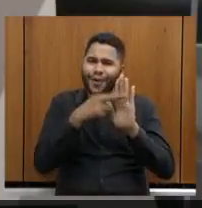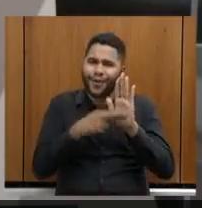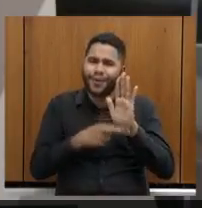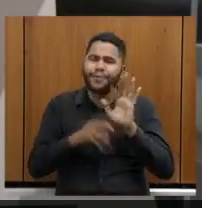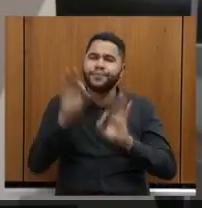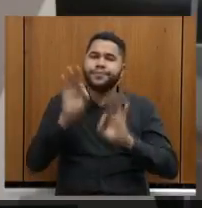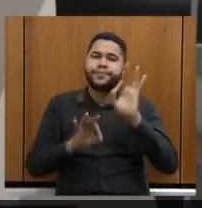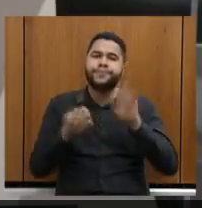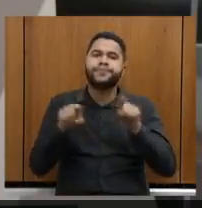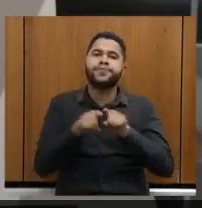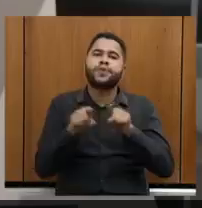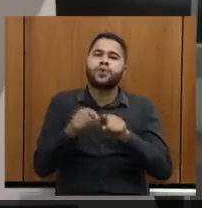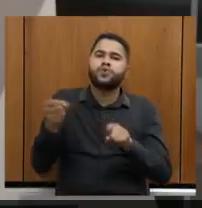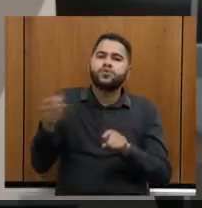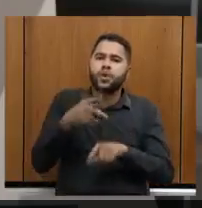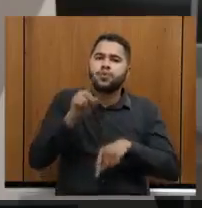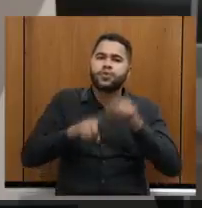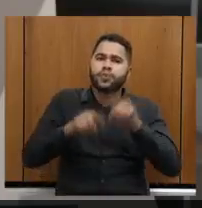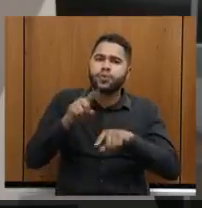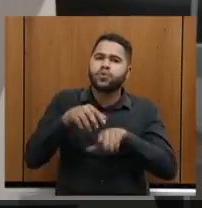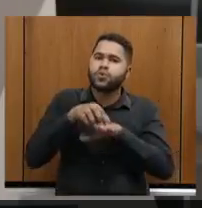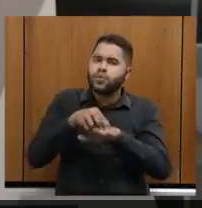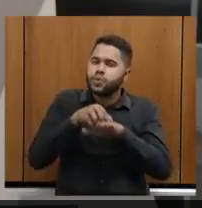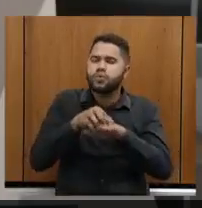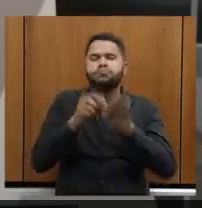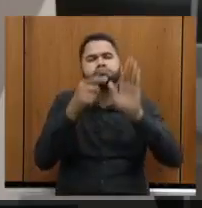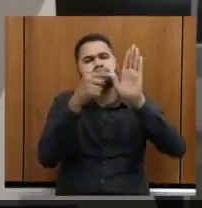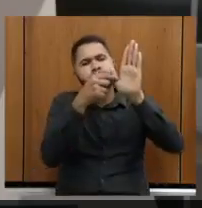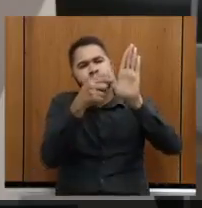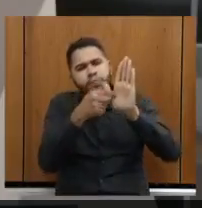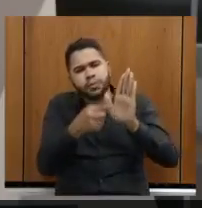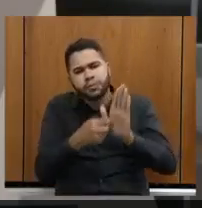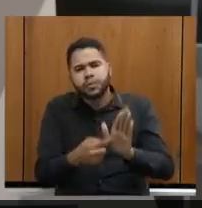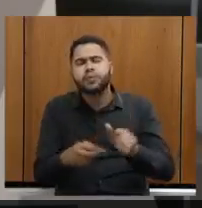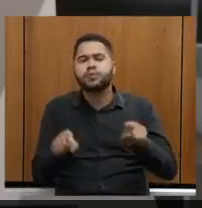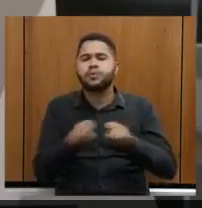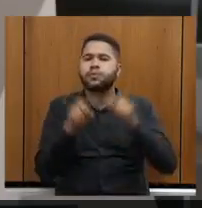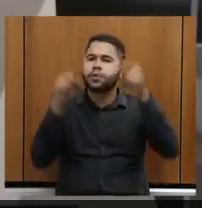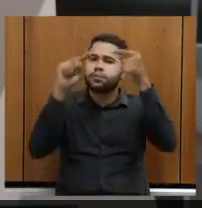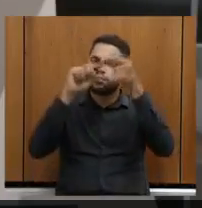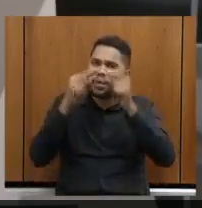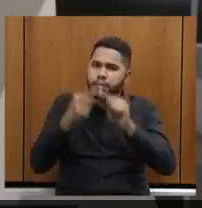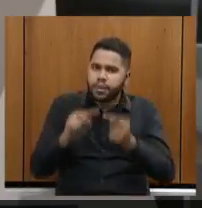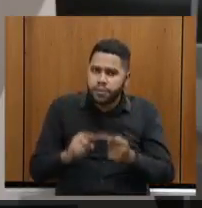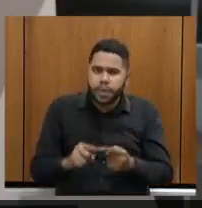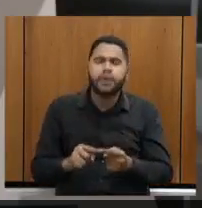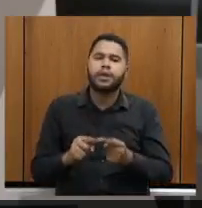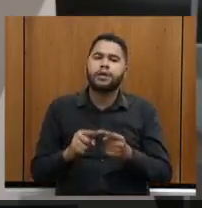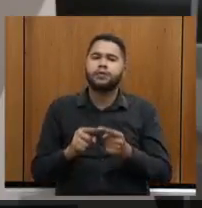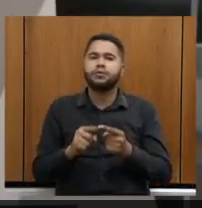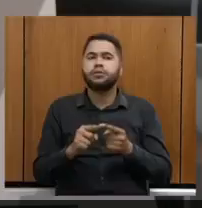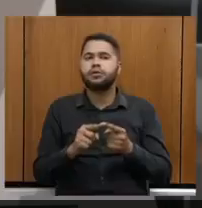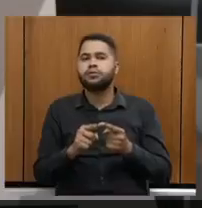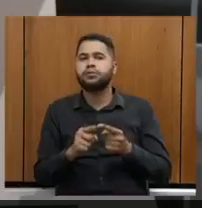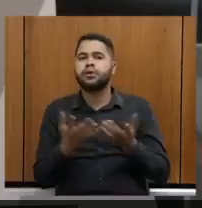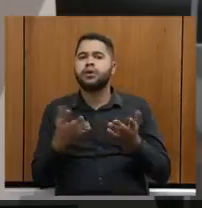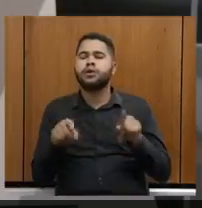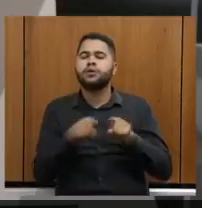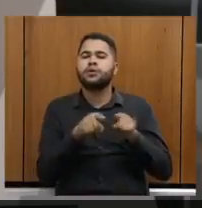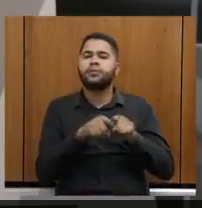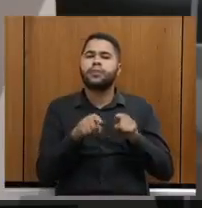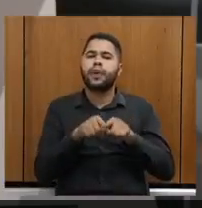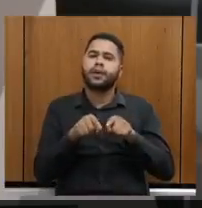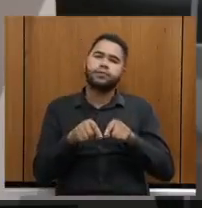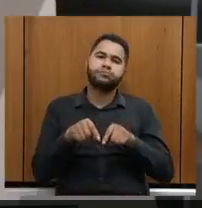novos produtos turísticos nós segmentamos de forma clara, conforme as tendências, o Circuito Liberdade,